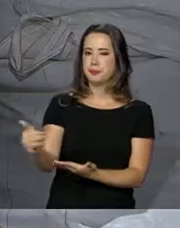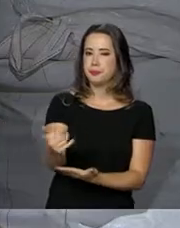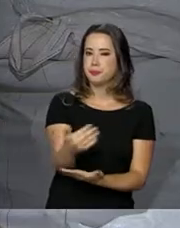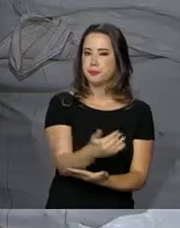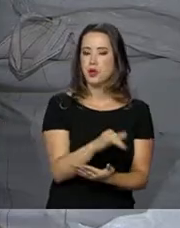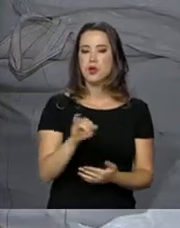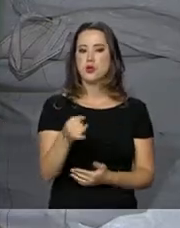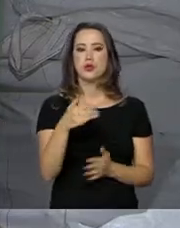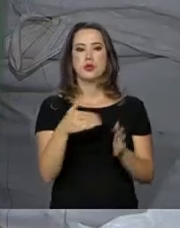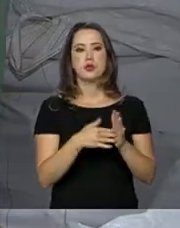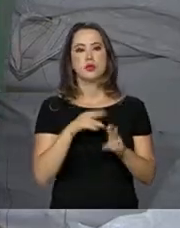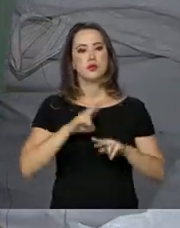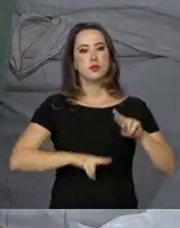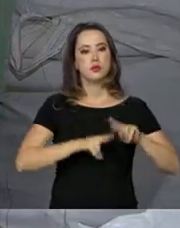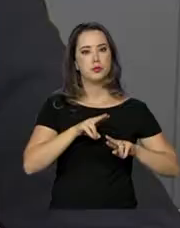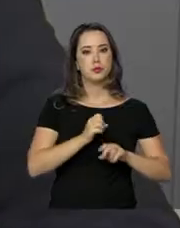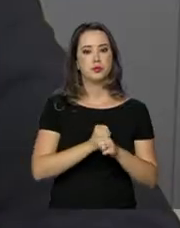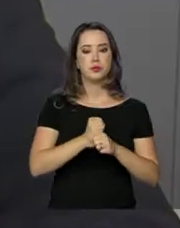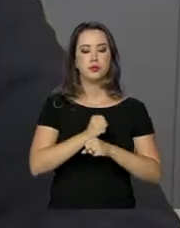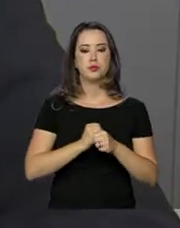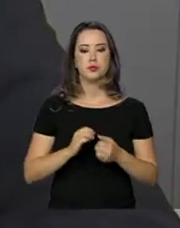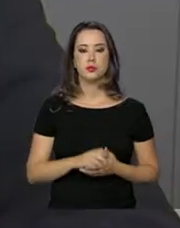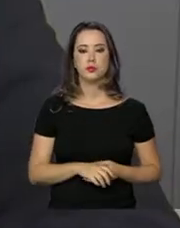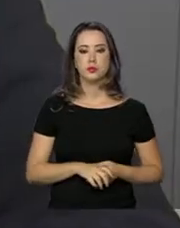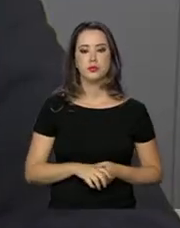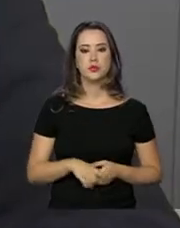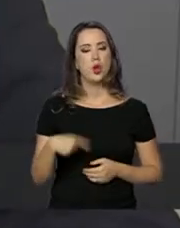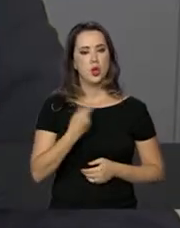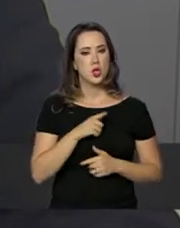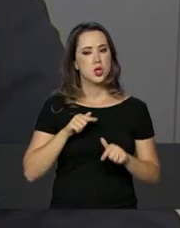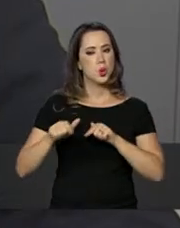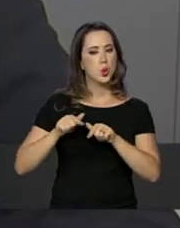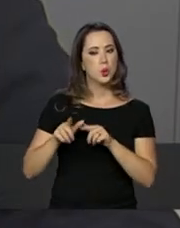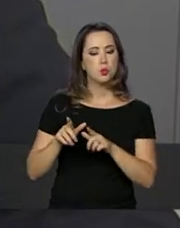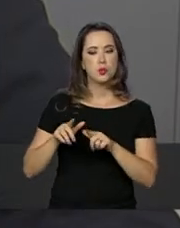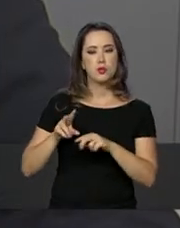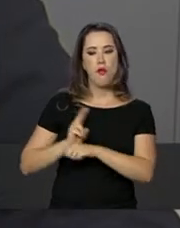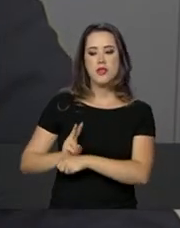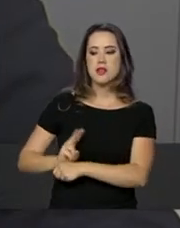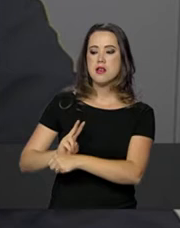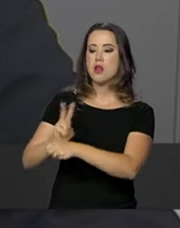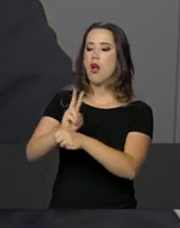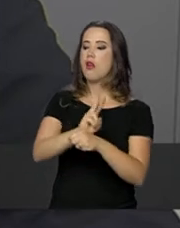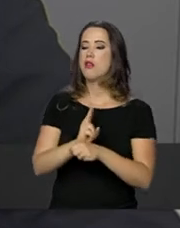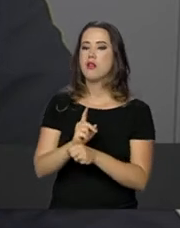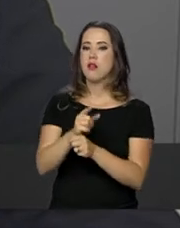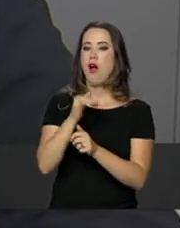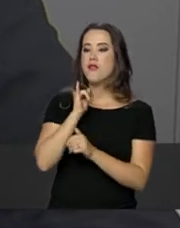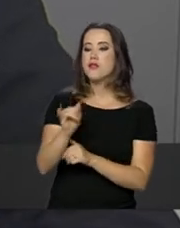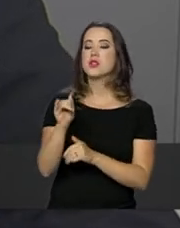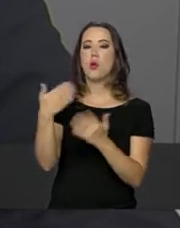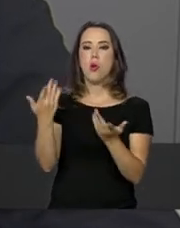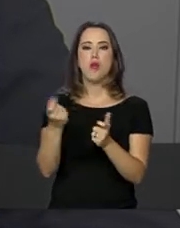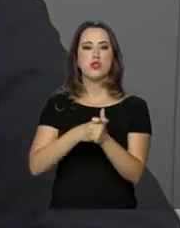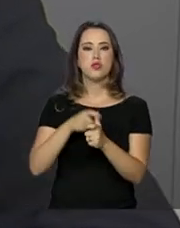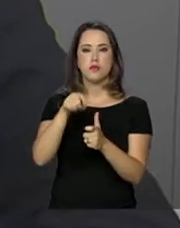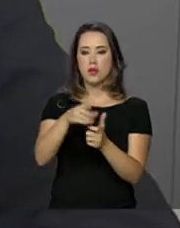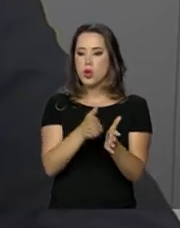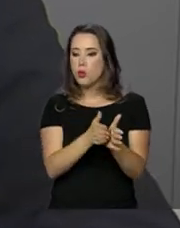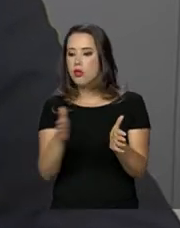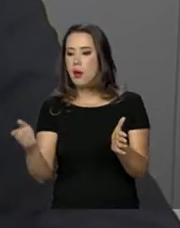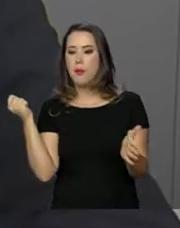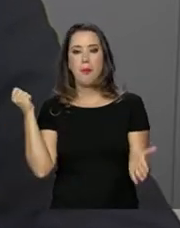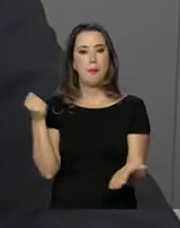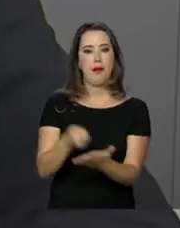de janeiro a junho deste ano. A fiscalização do trabalho envia uma notificação informando os valores do débito e dá um prazo para a empresa